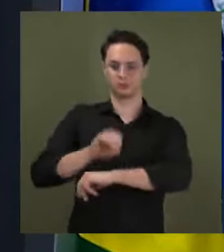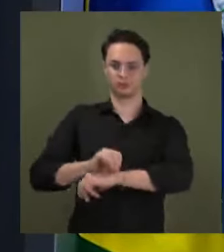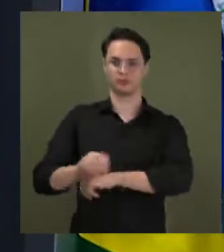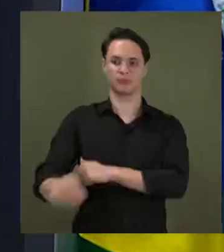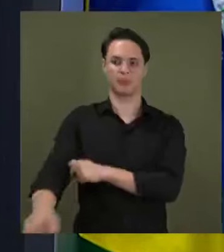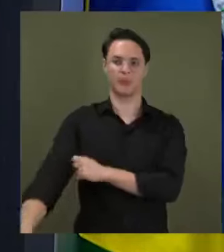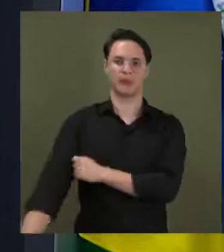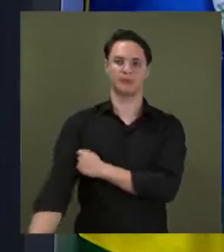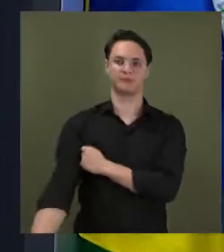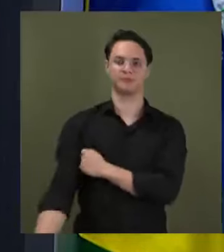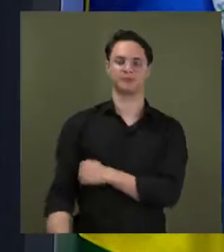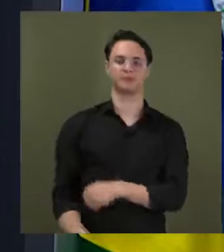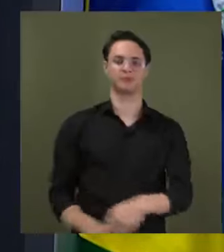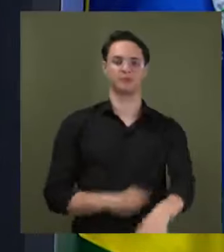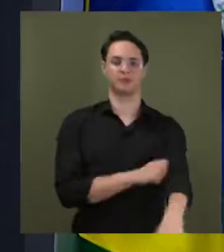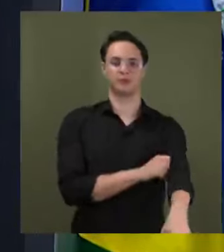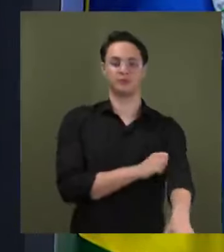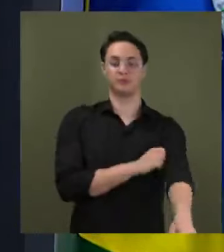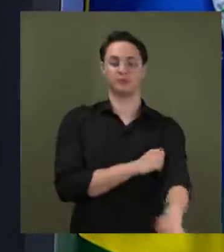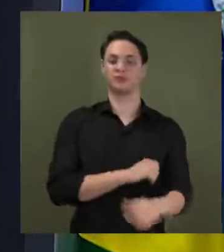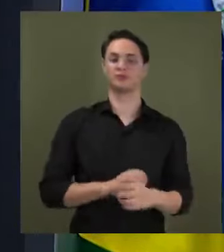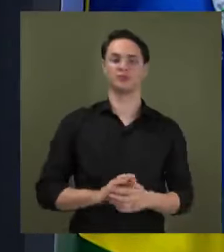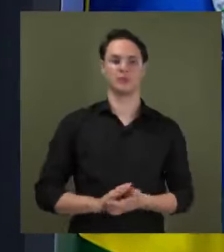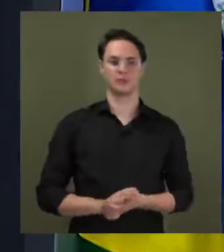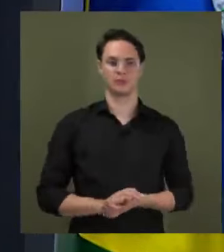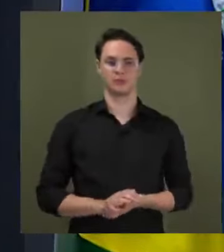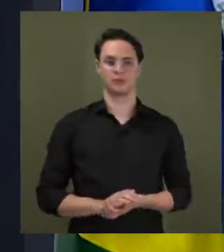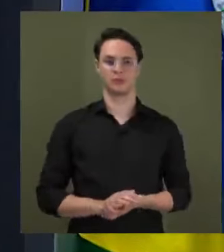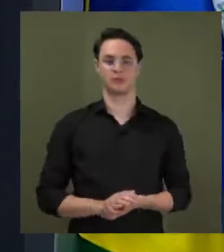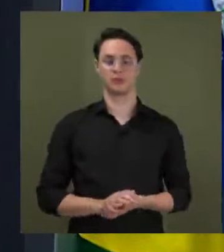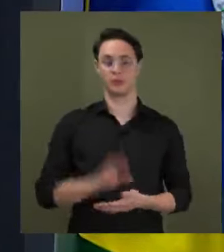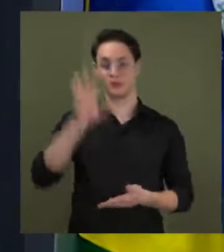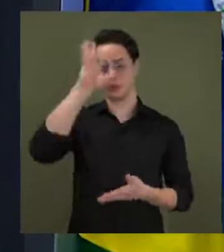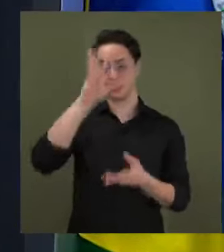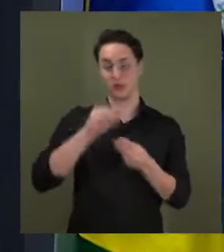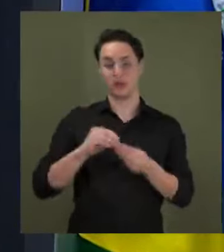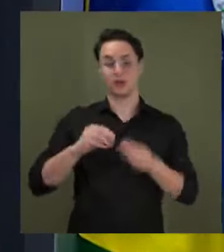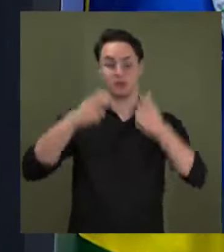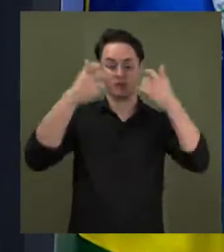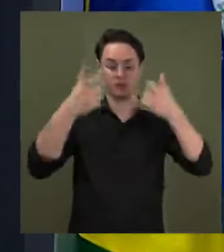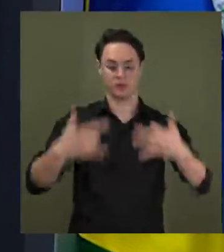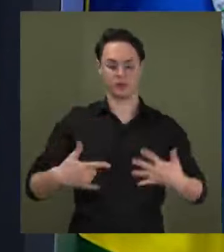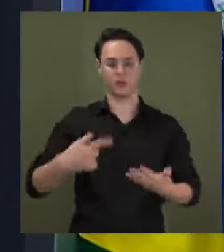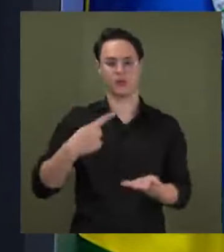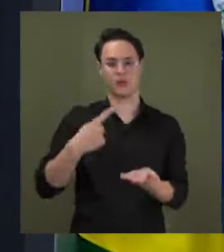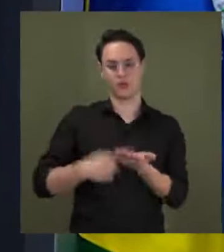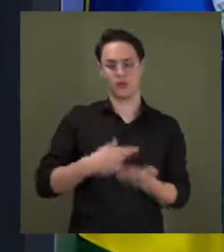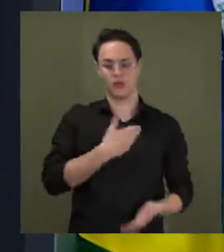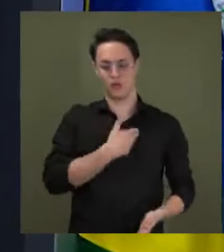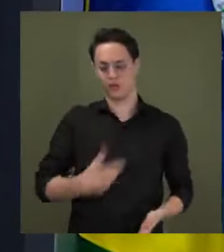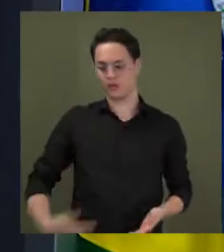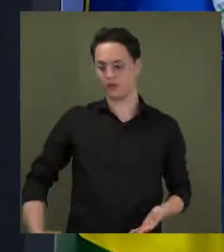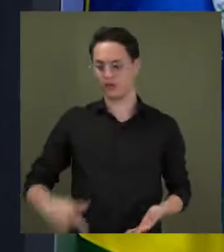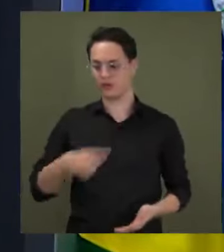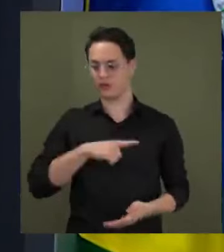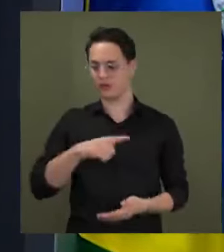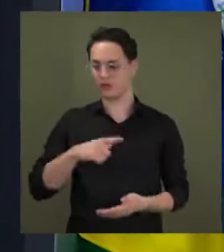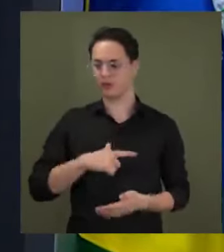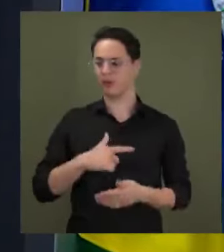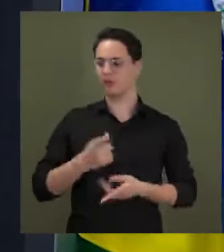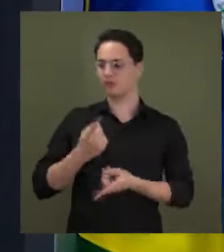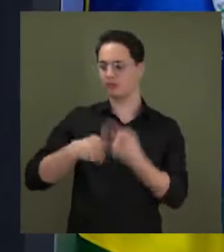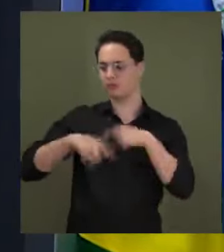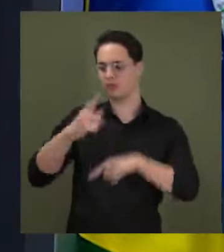eu quero, para finalizar, além de dizer que é um governo comprometido com a prosperidade para os